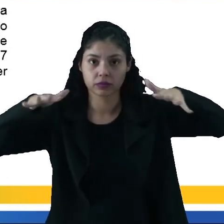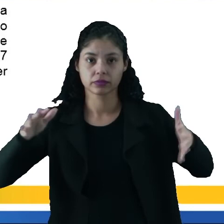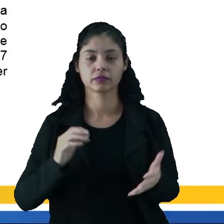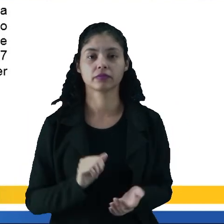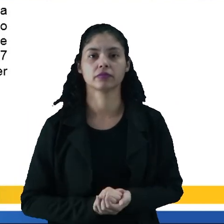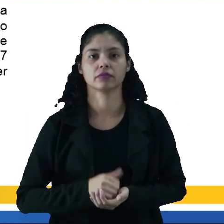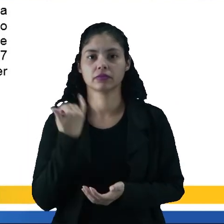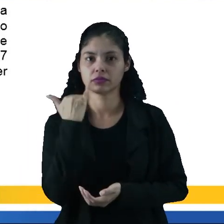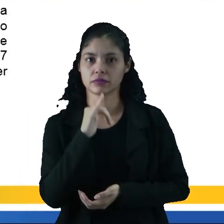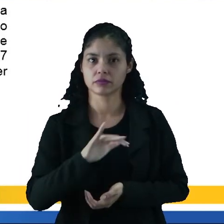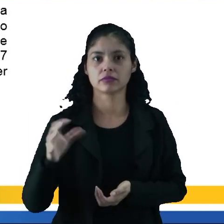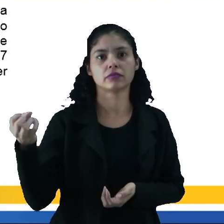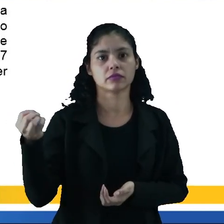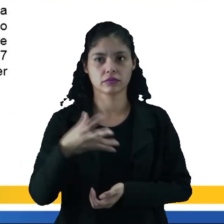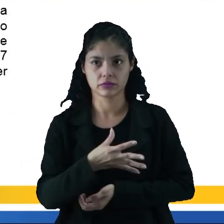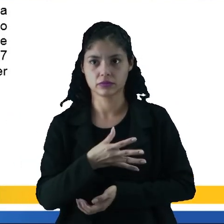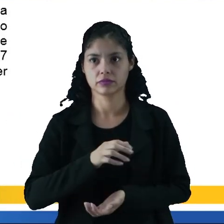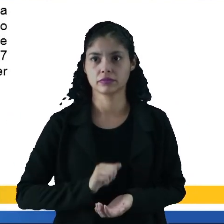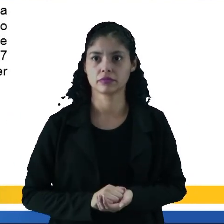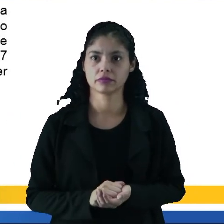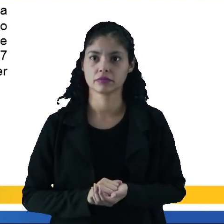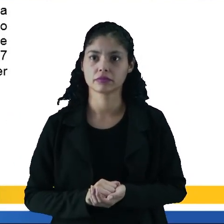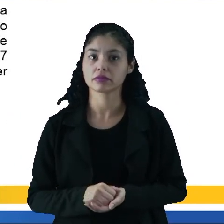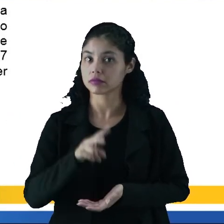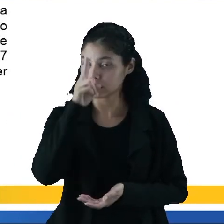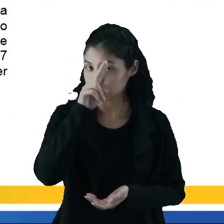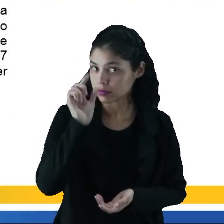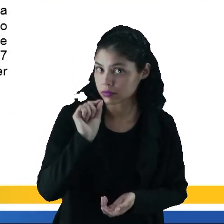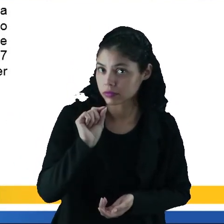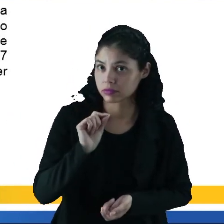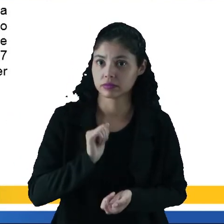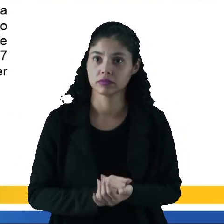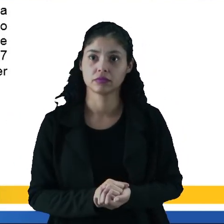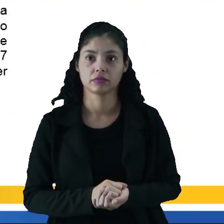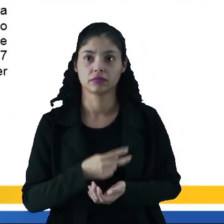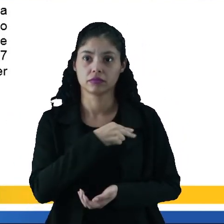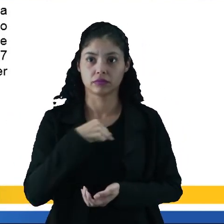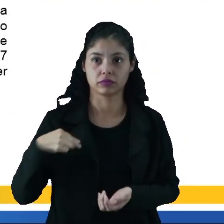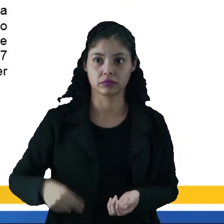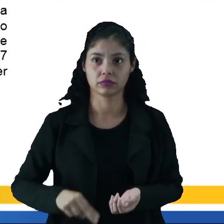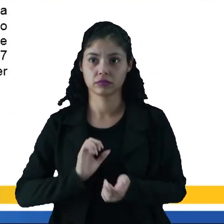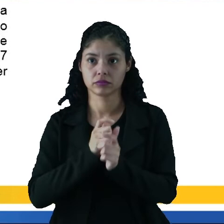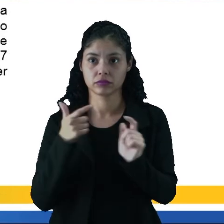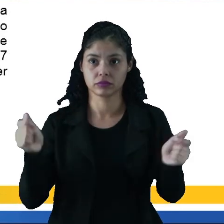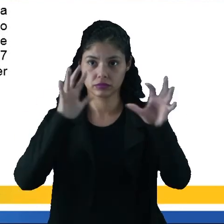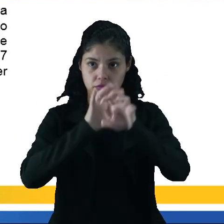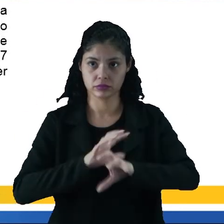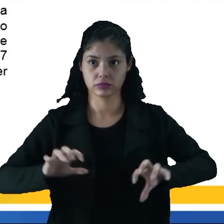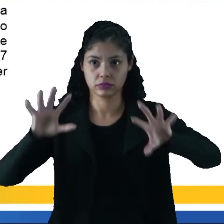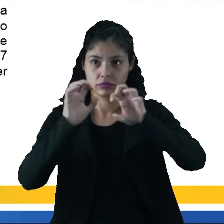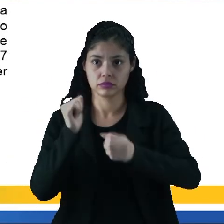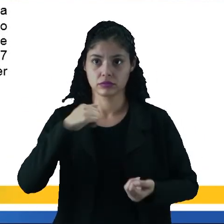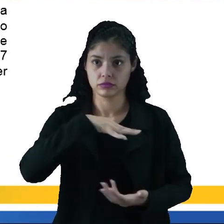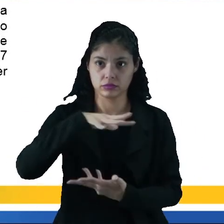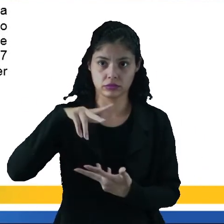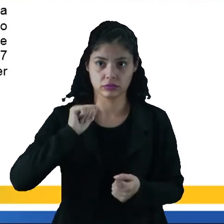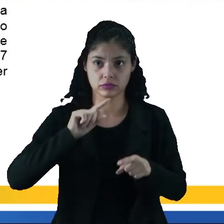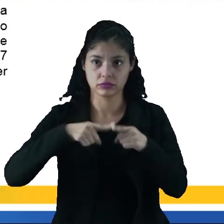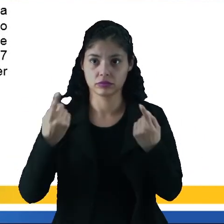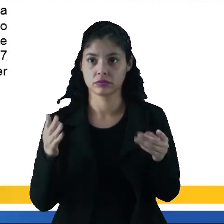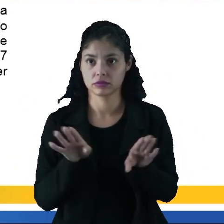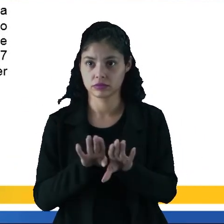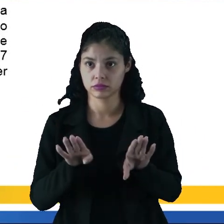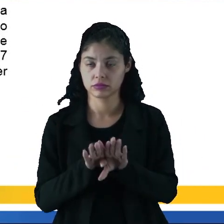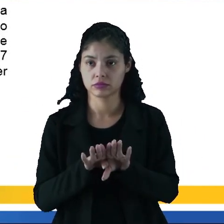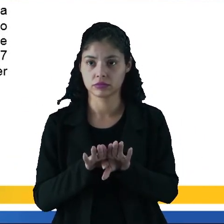uso de energias renováveis. Lembrando que a China é a maior emissor de gás de efeito estufa do planeta, mas